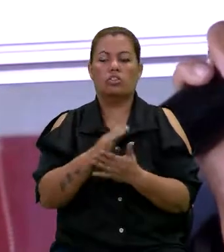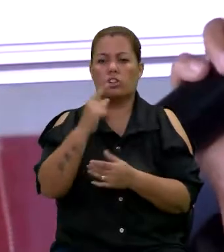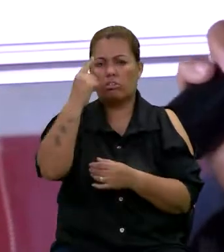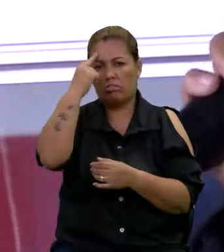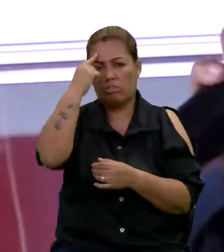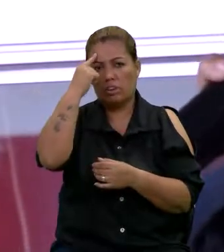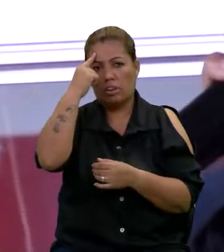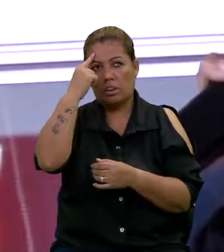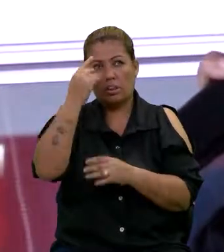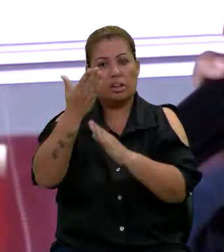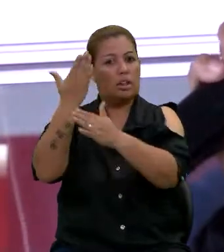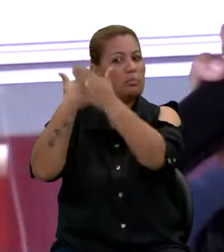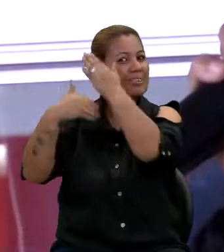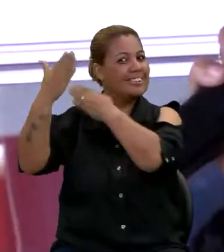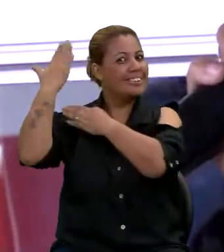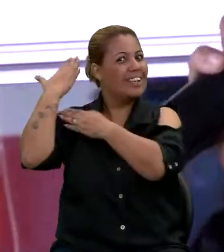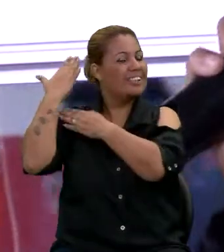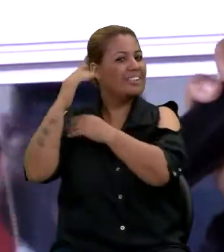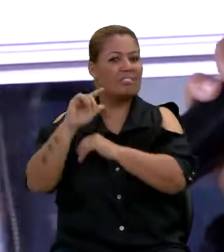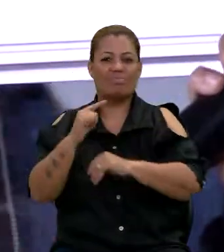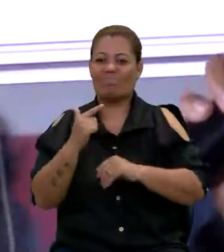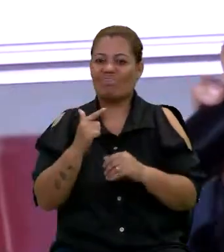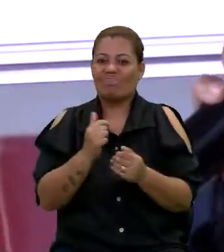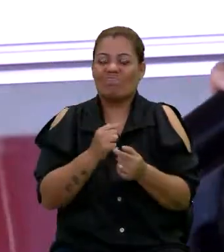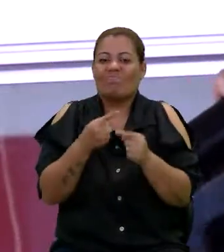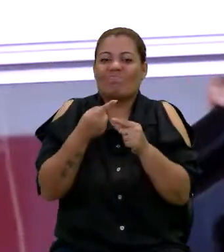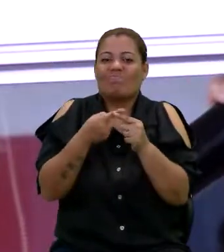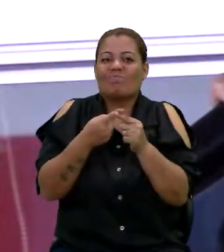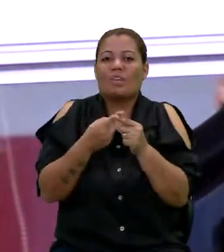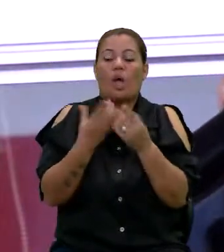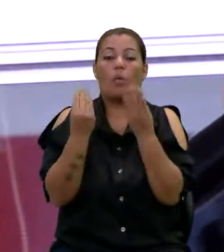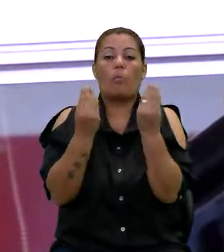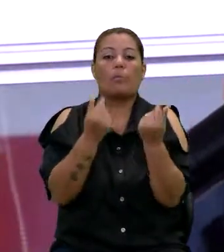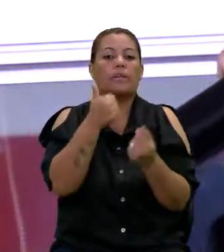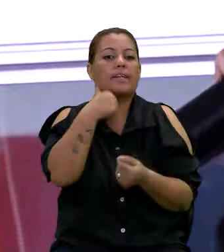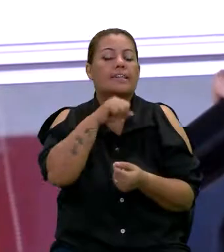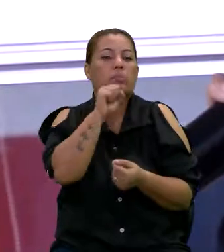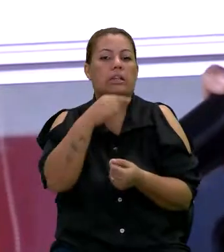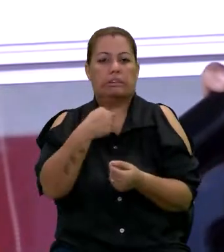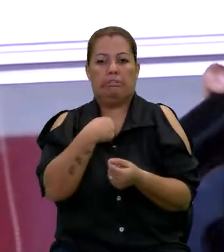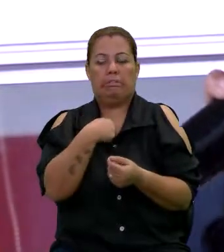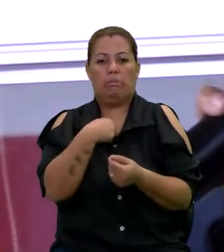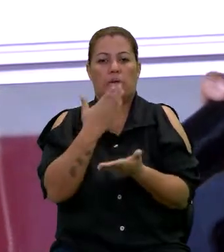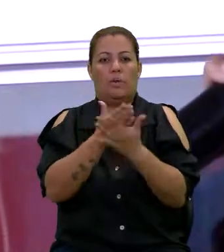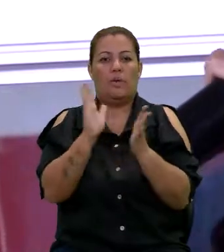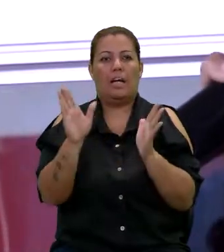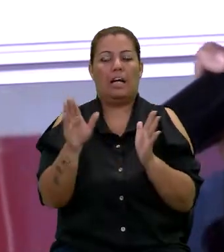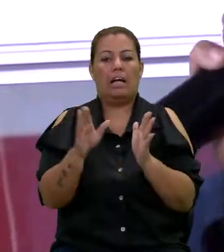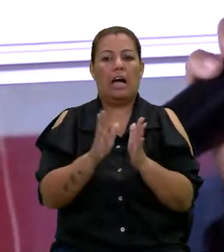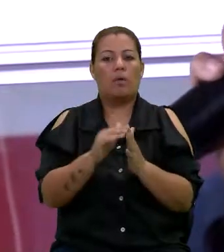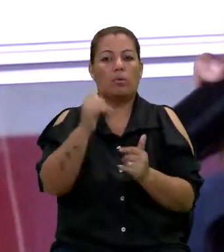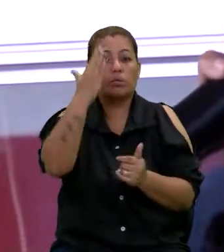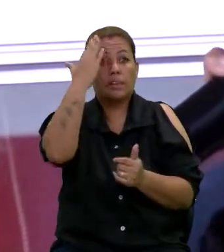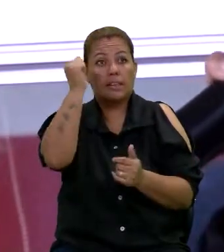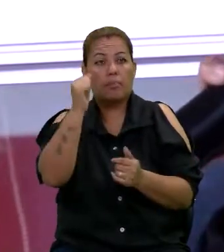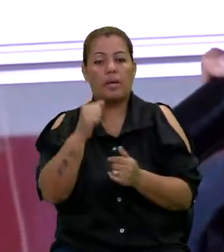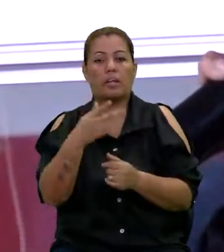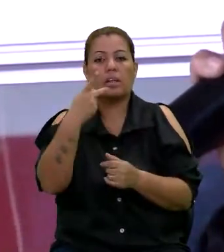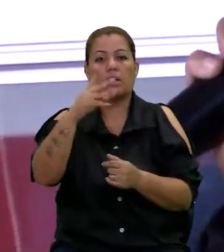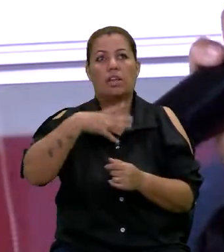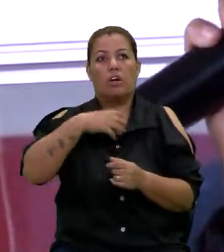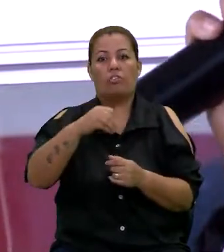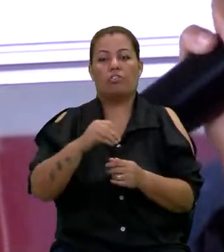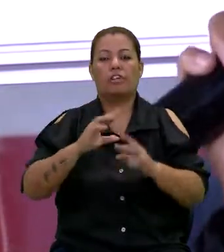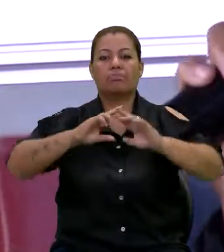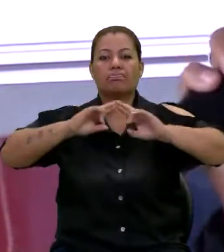mas lá atrás ainda nem tanto, porque muitas mães como eu acabam descobrindo que seu filho é